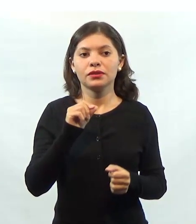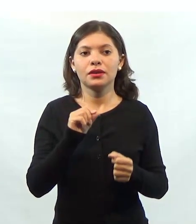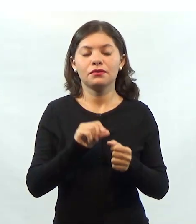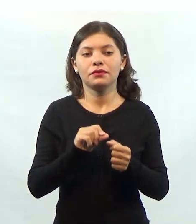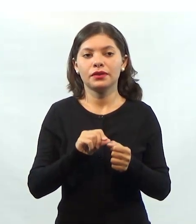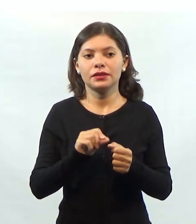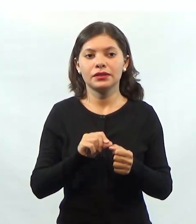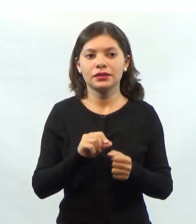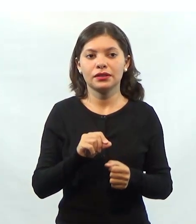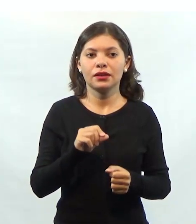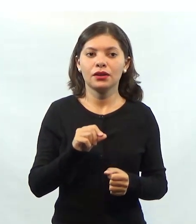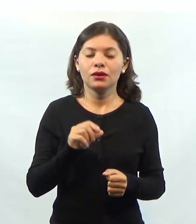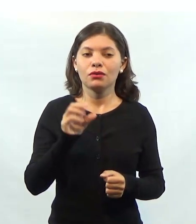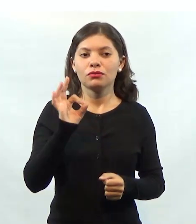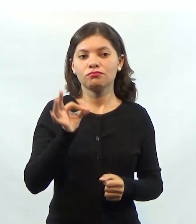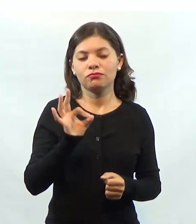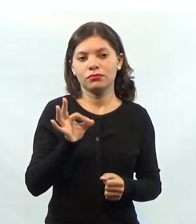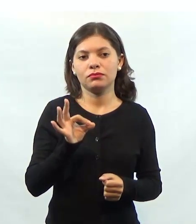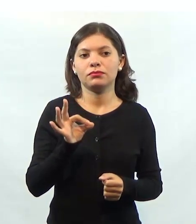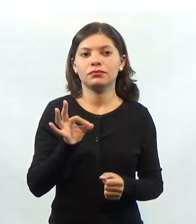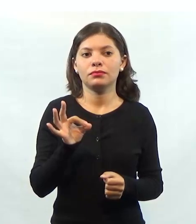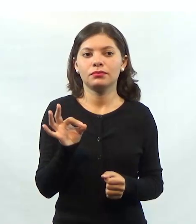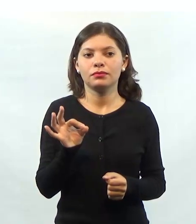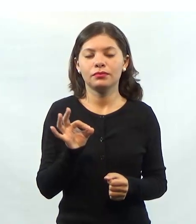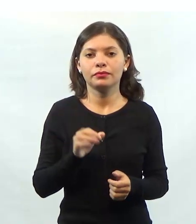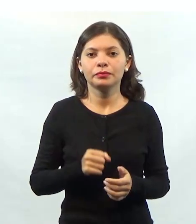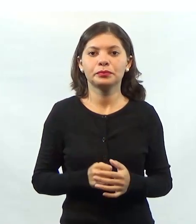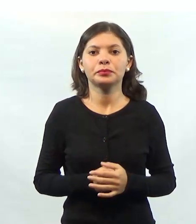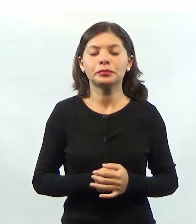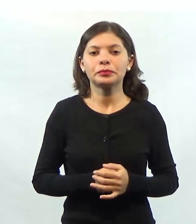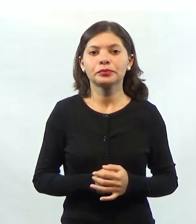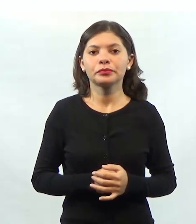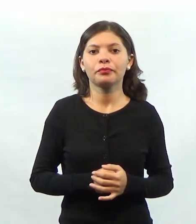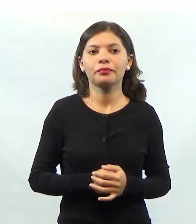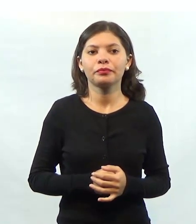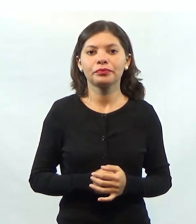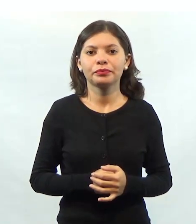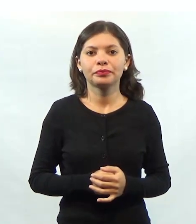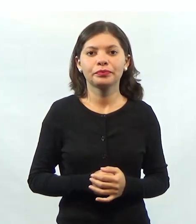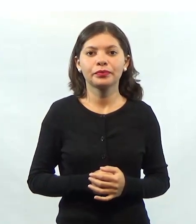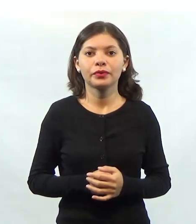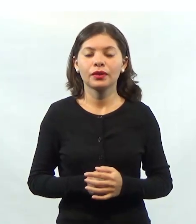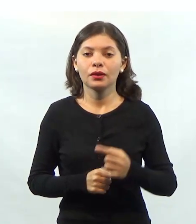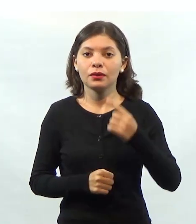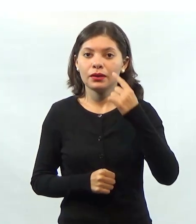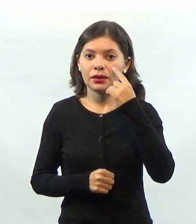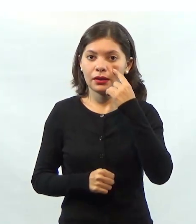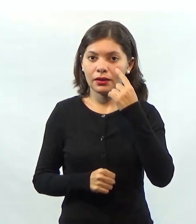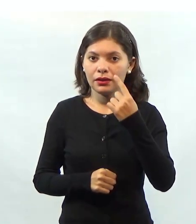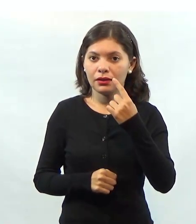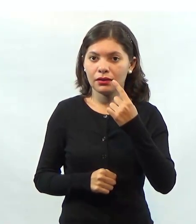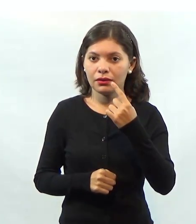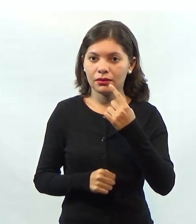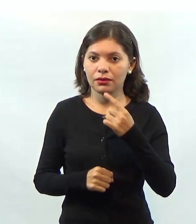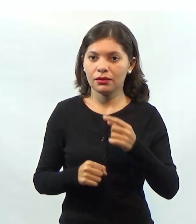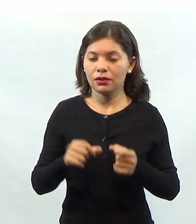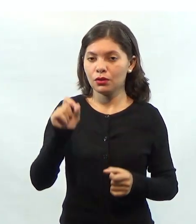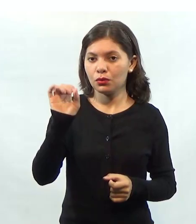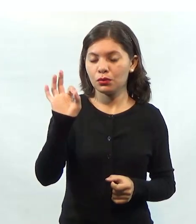aquilo que deveria ser feito da forma certa. E aqui, nesse outro quadrante,